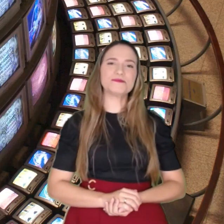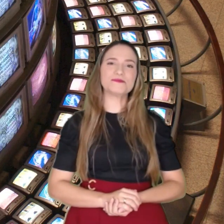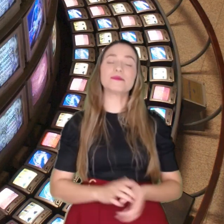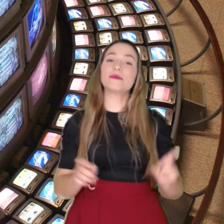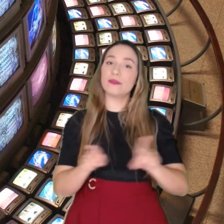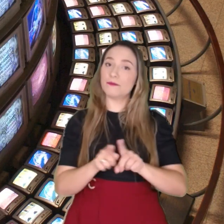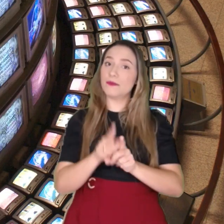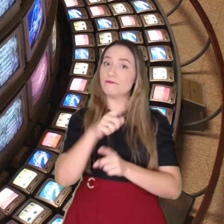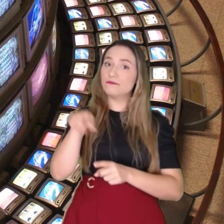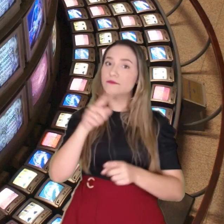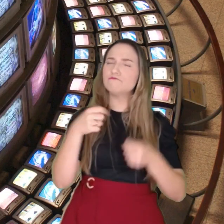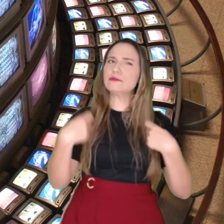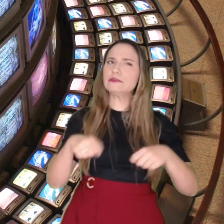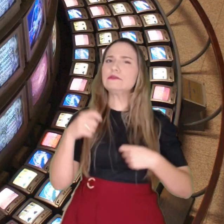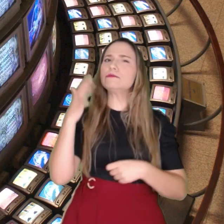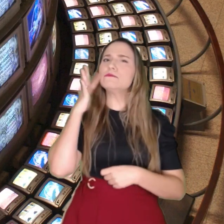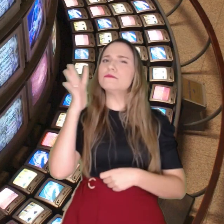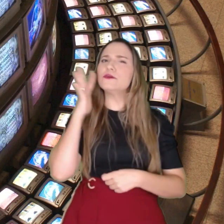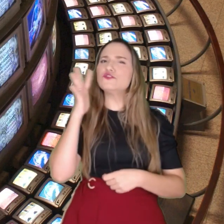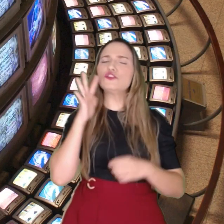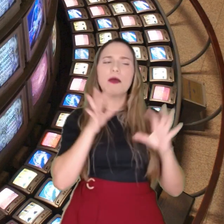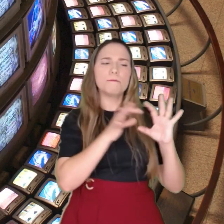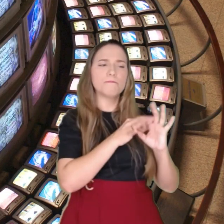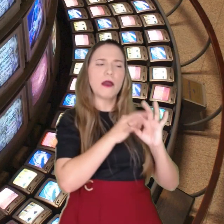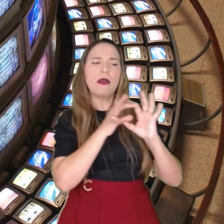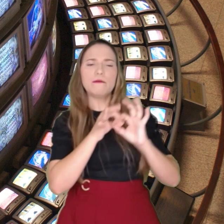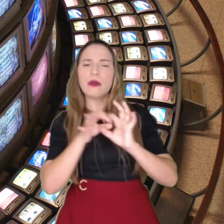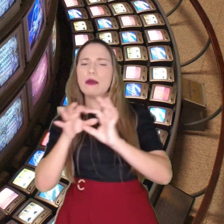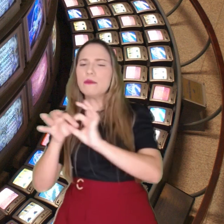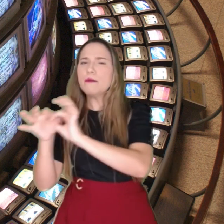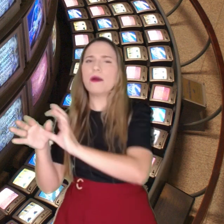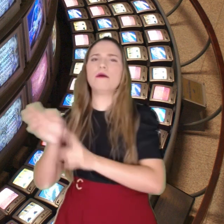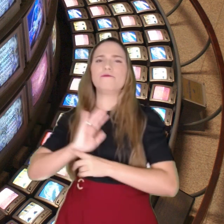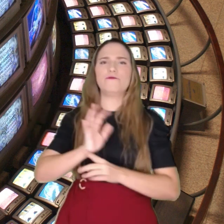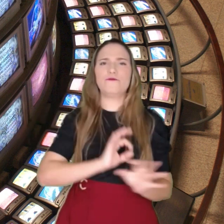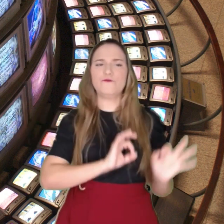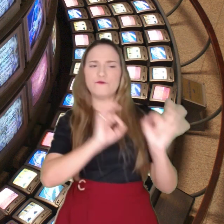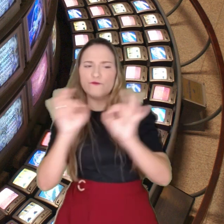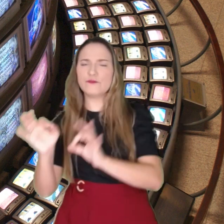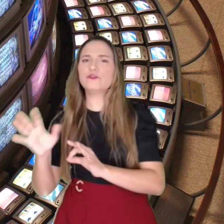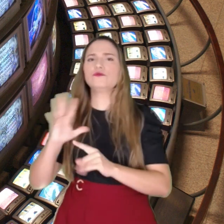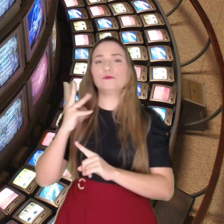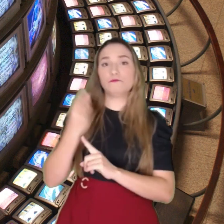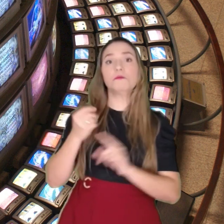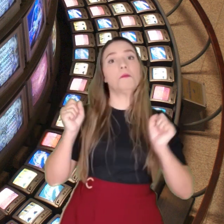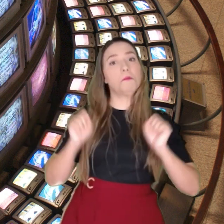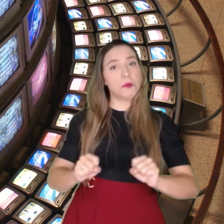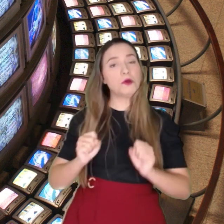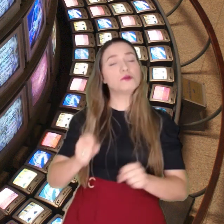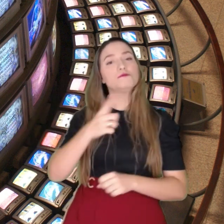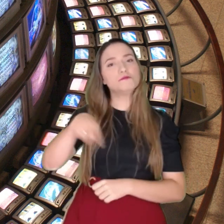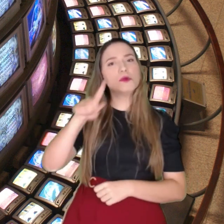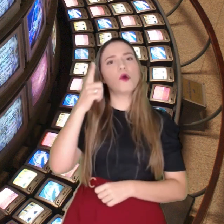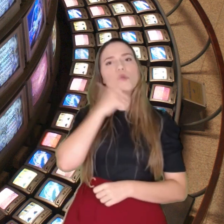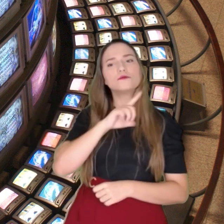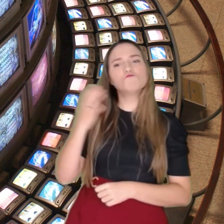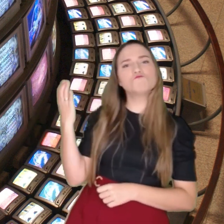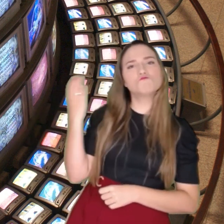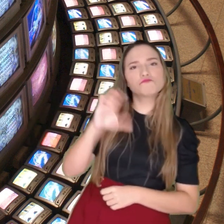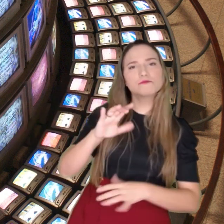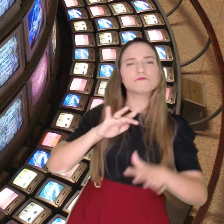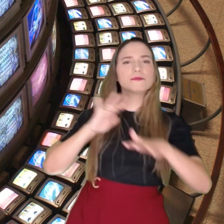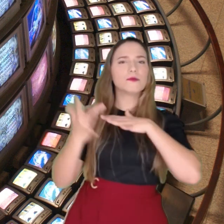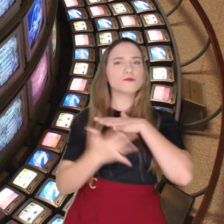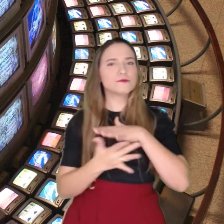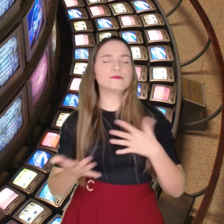Considere o formato final da sua videoarte. E ela pode ser compartilhada em plataformas